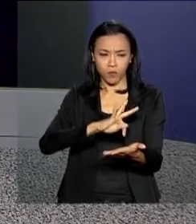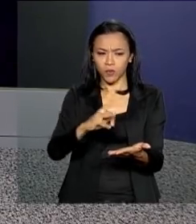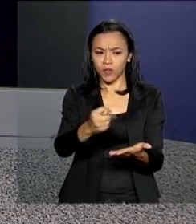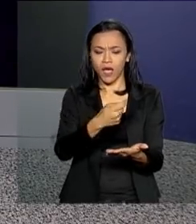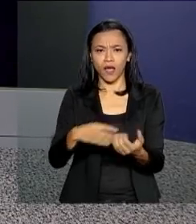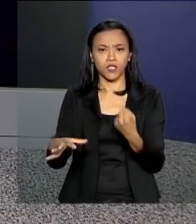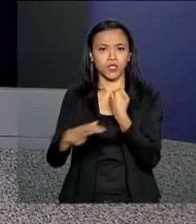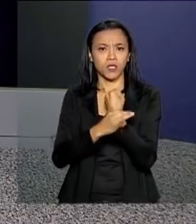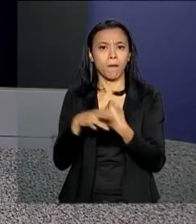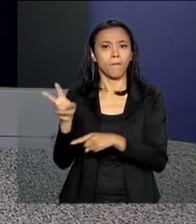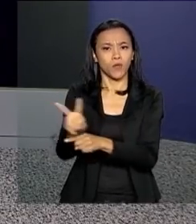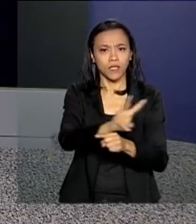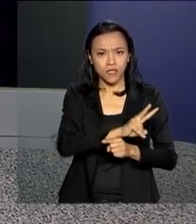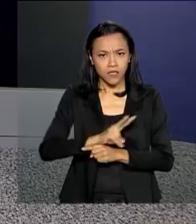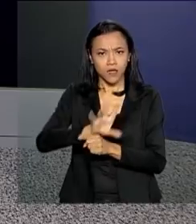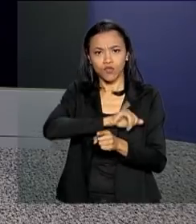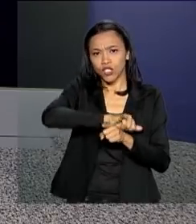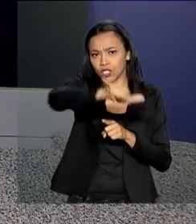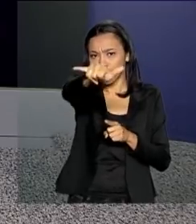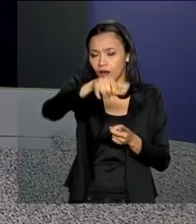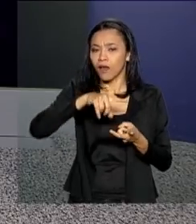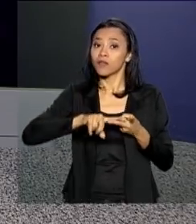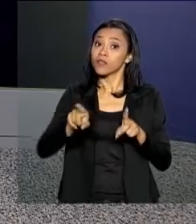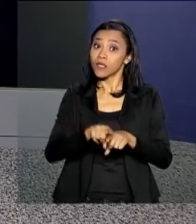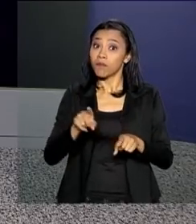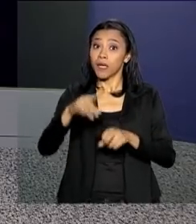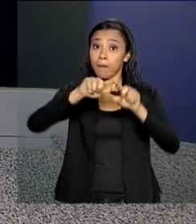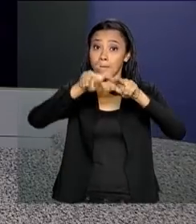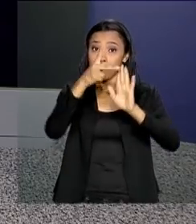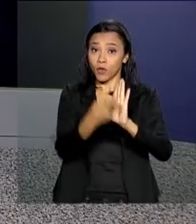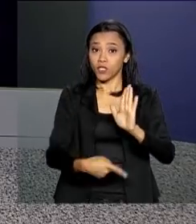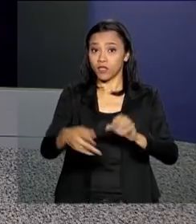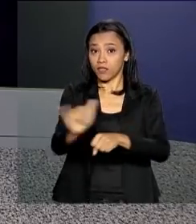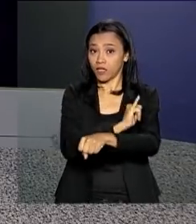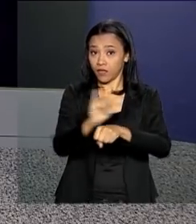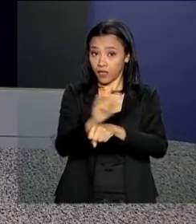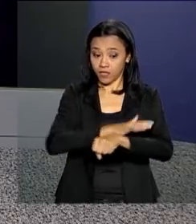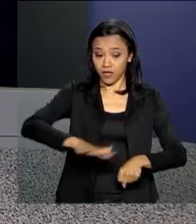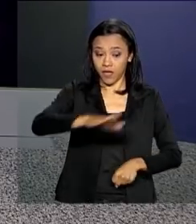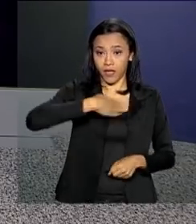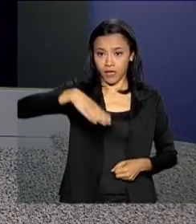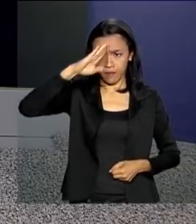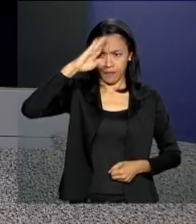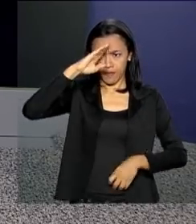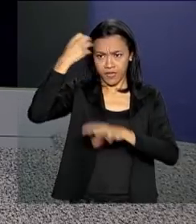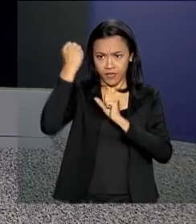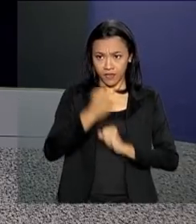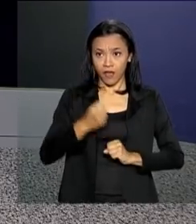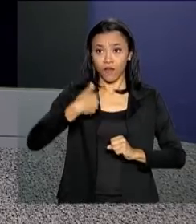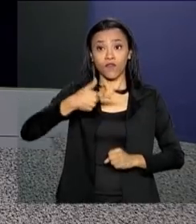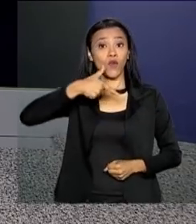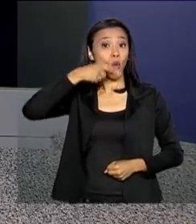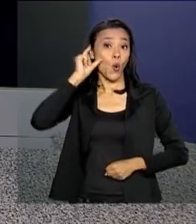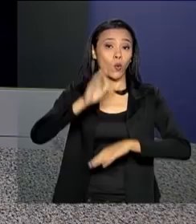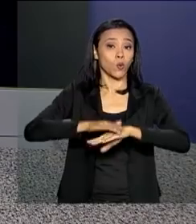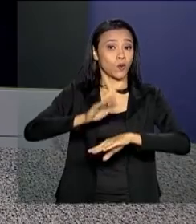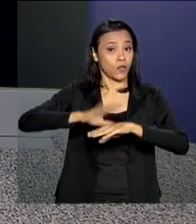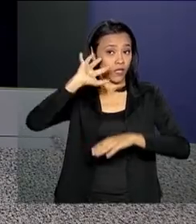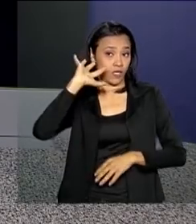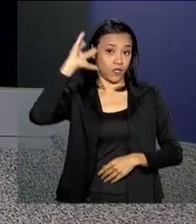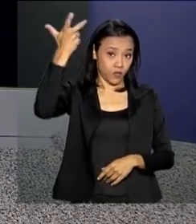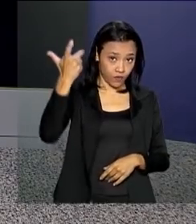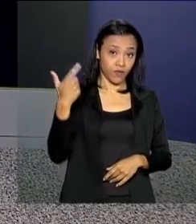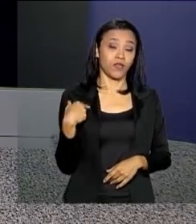defesa, jatos executivos e projetos estratégicos na área militar. A decisão foi tomada ontem pelo presidente Jair